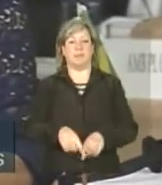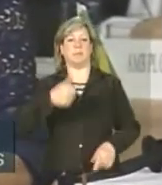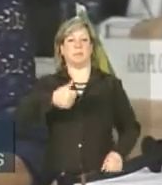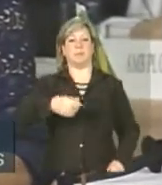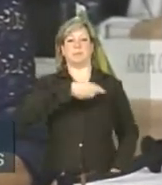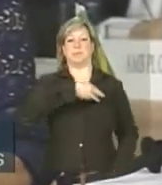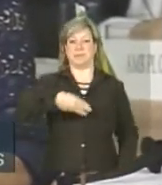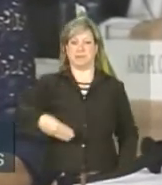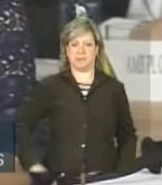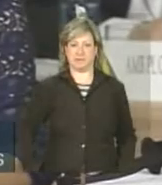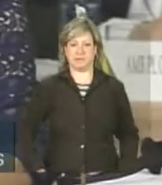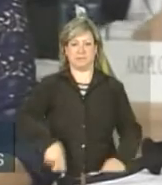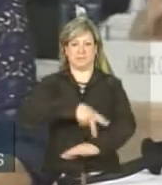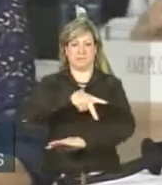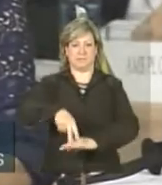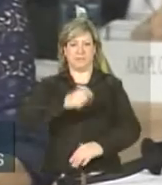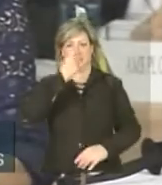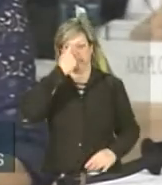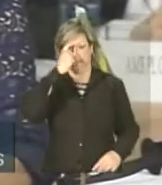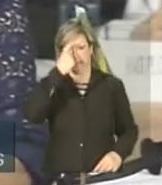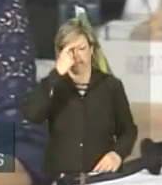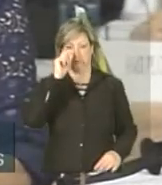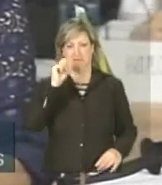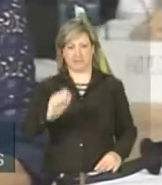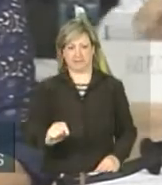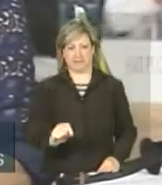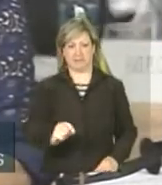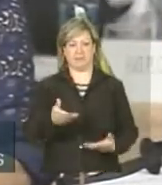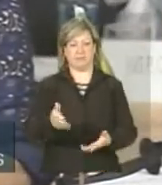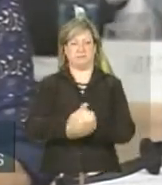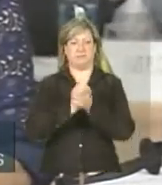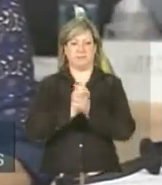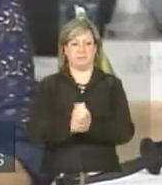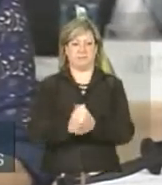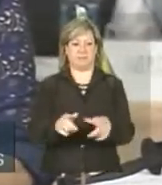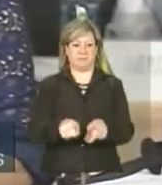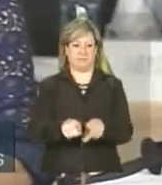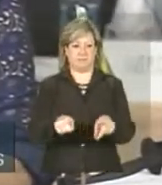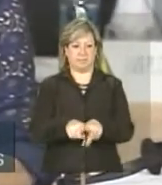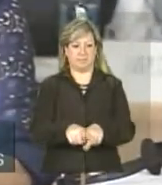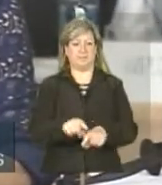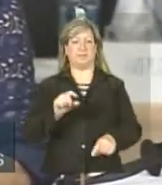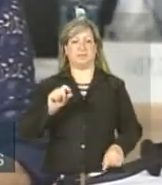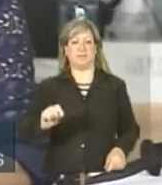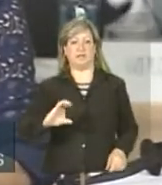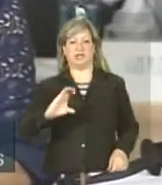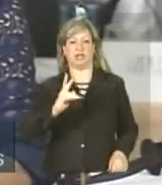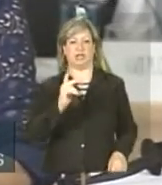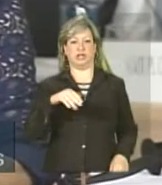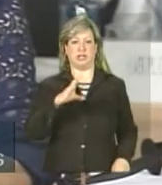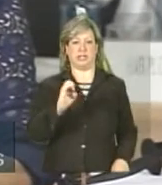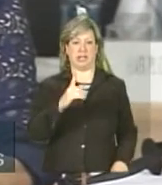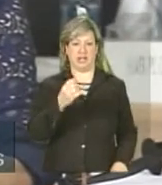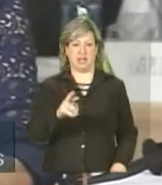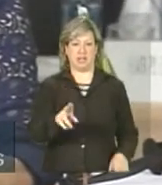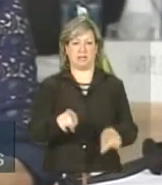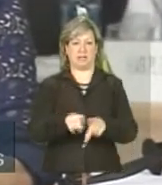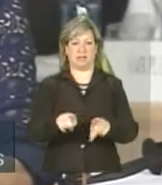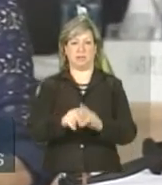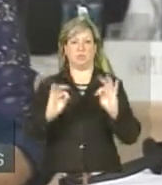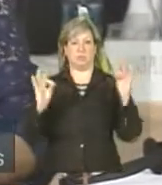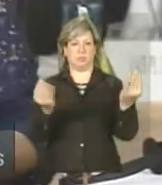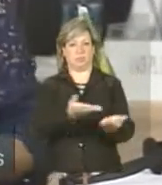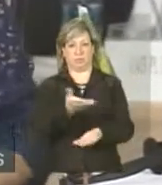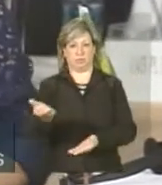-ministro da República da Índia, Mamohan Singh. Senhores chanceleres, senhores ministros, senhoras e senhores.